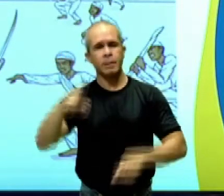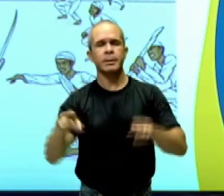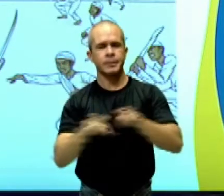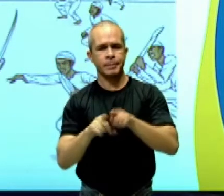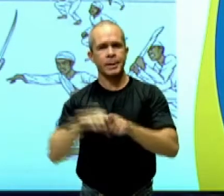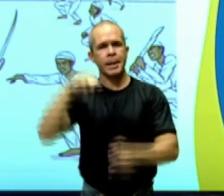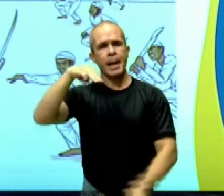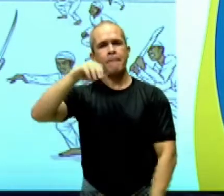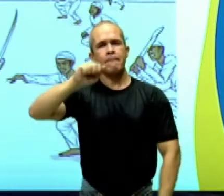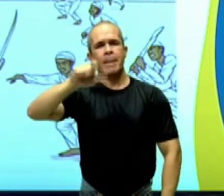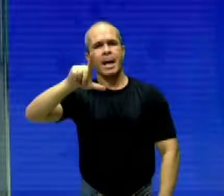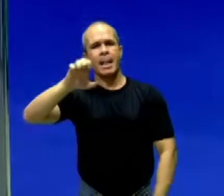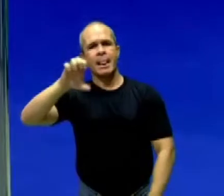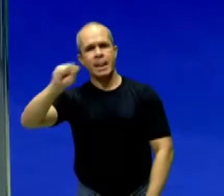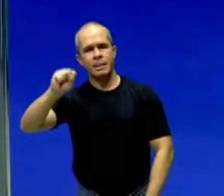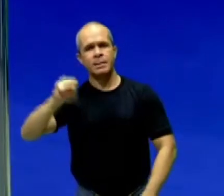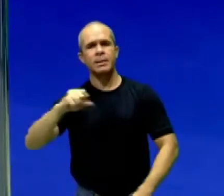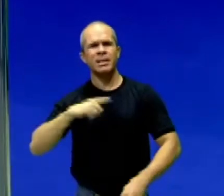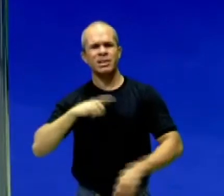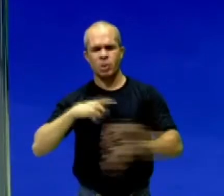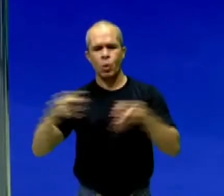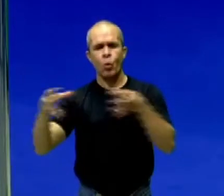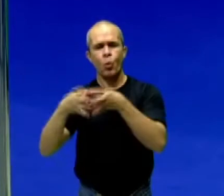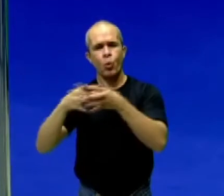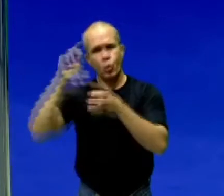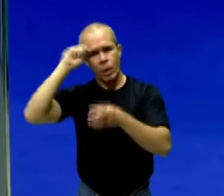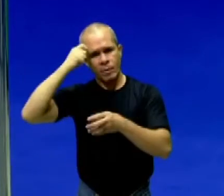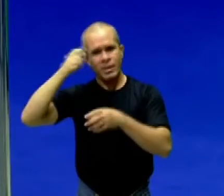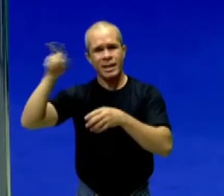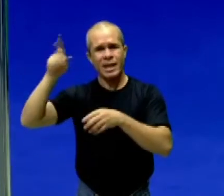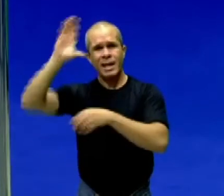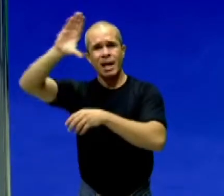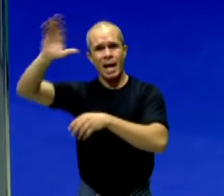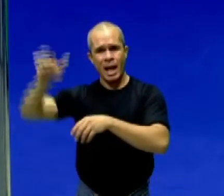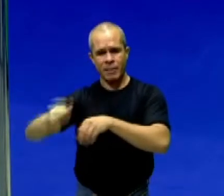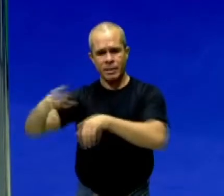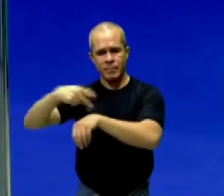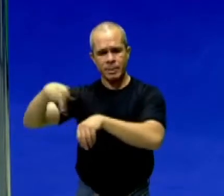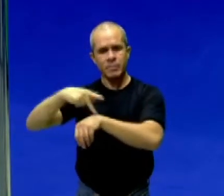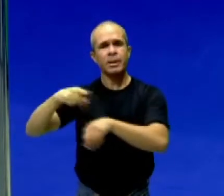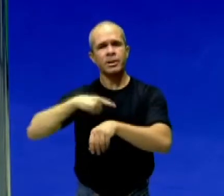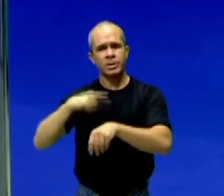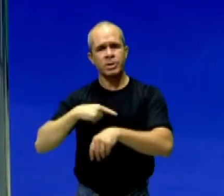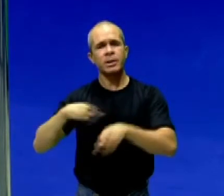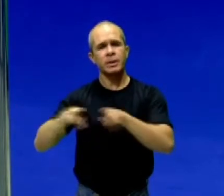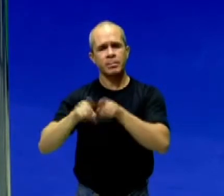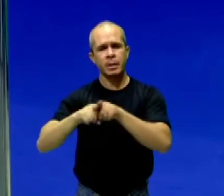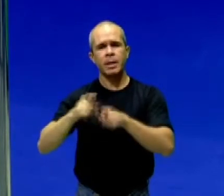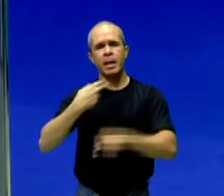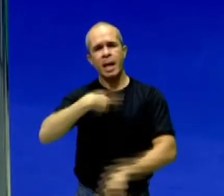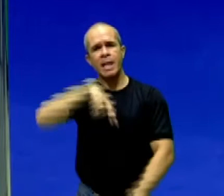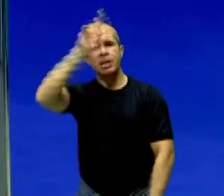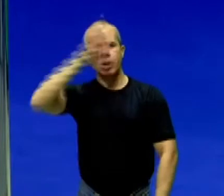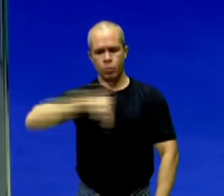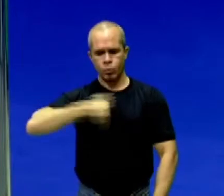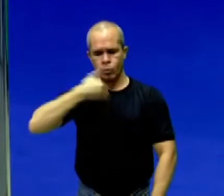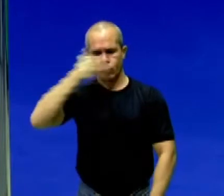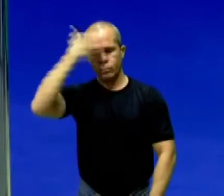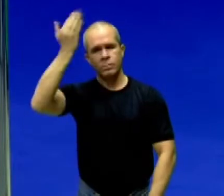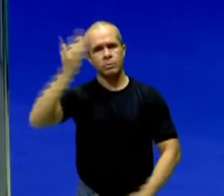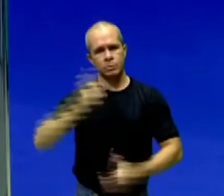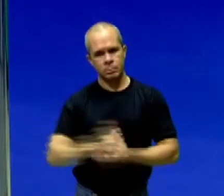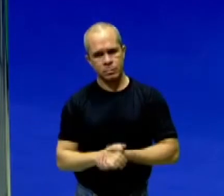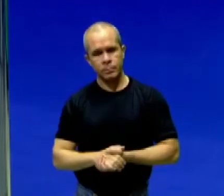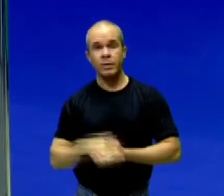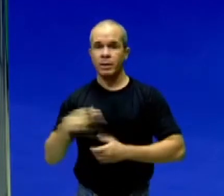Malês porque eles eram negros, africanos, da religião muçulmana. E eles lutaram pela